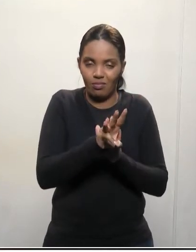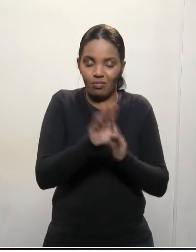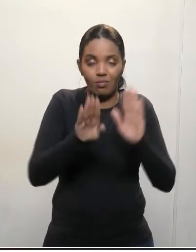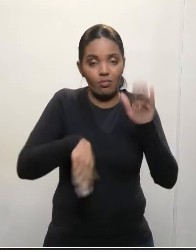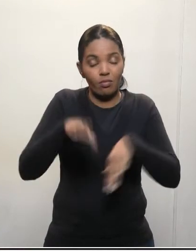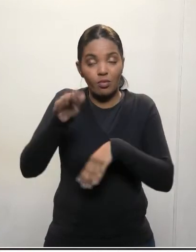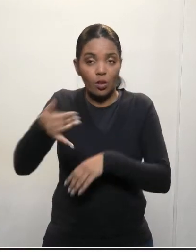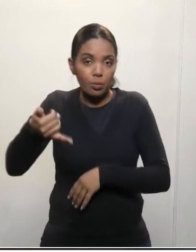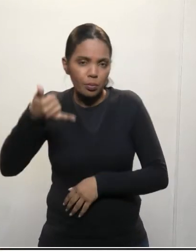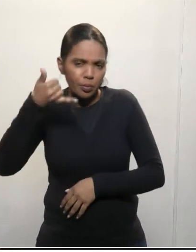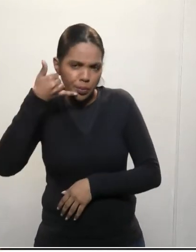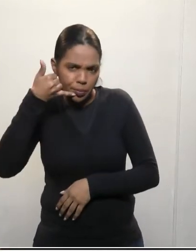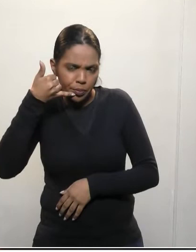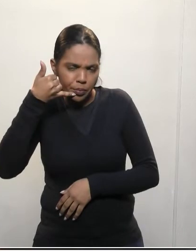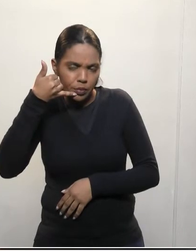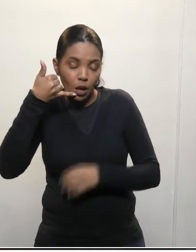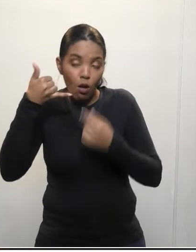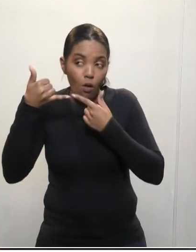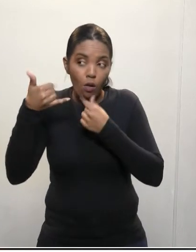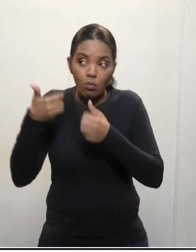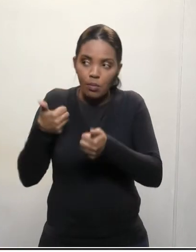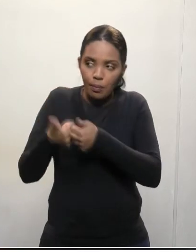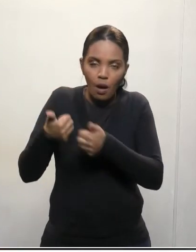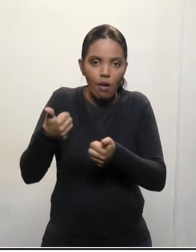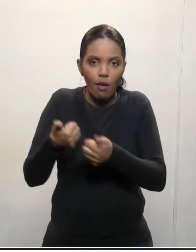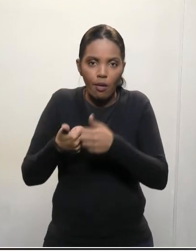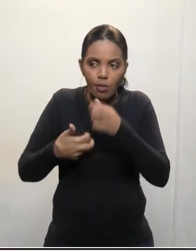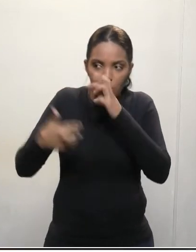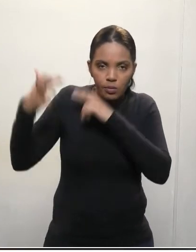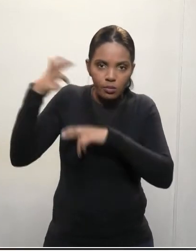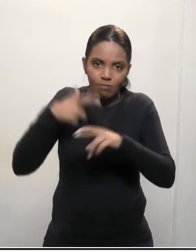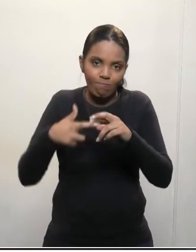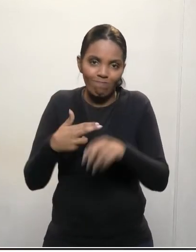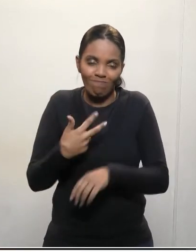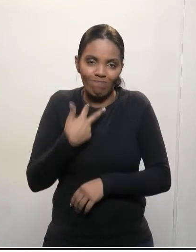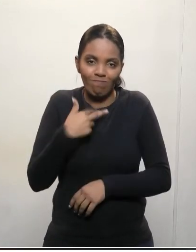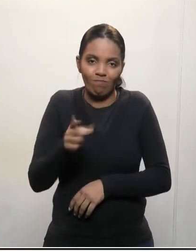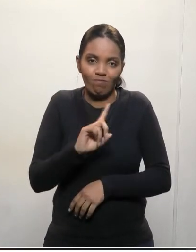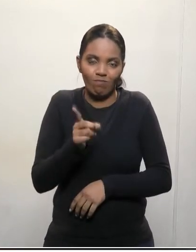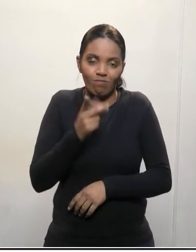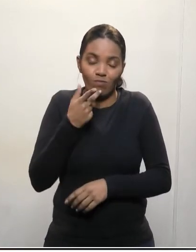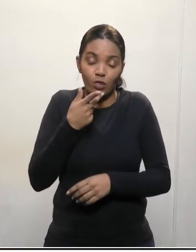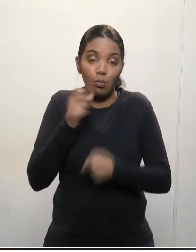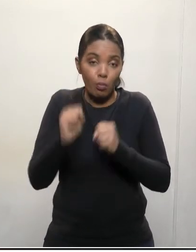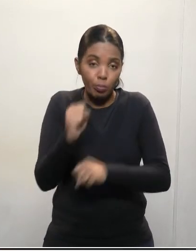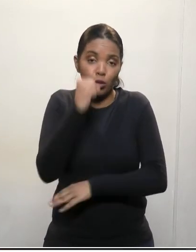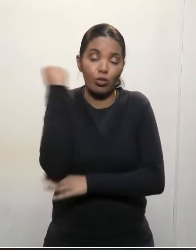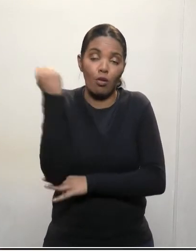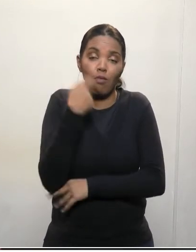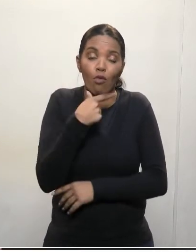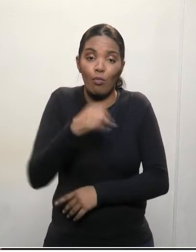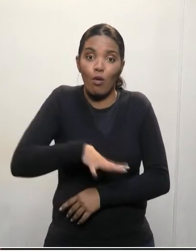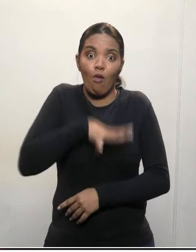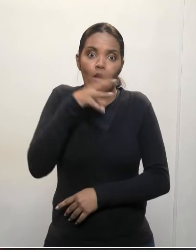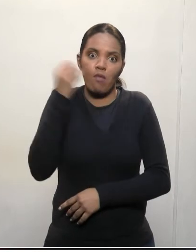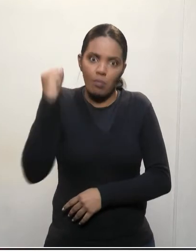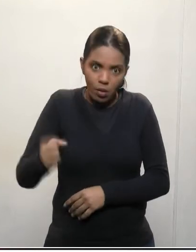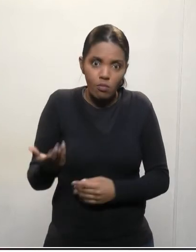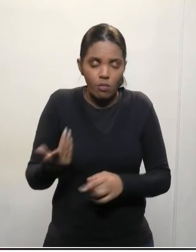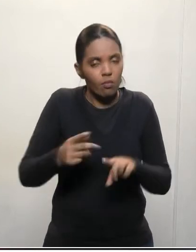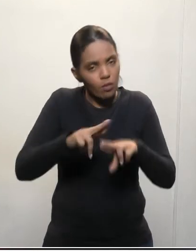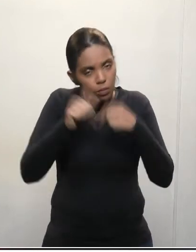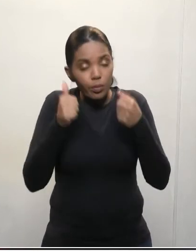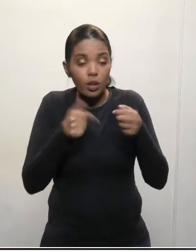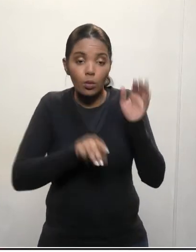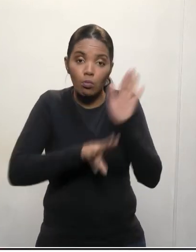ligação, o agressor está próximo e aí a situação pode se agravar ainda mais. Então, dessa forma, ela